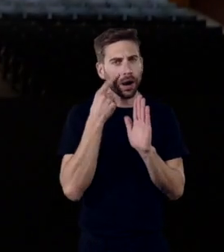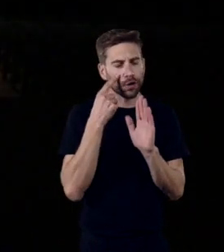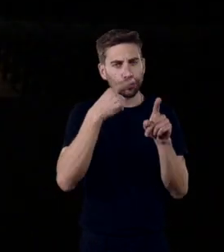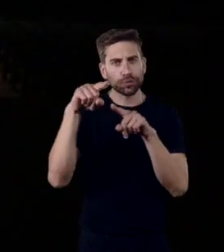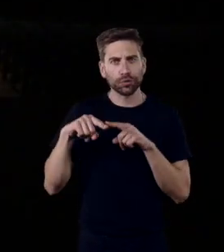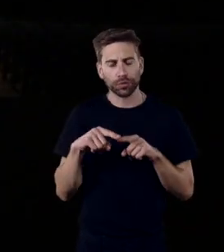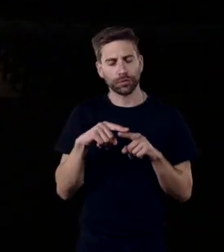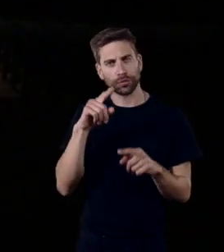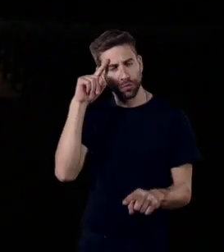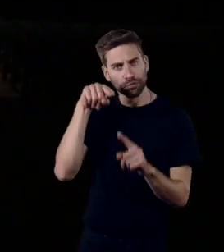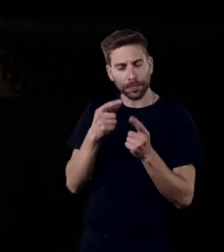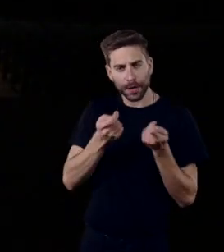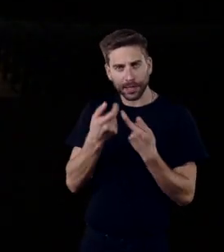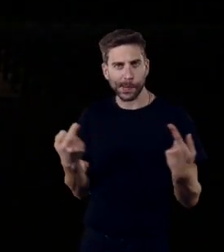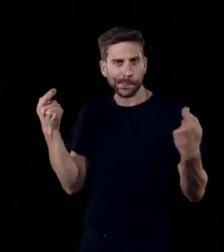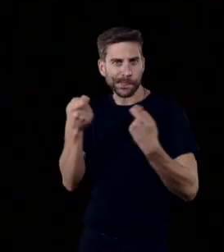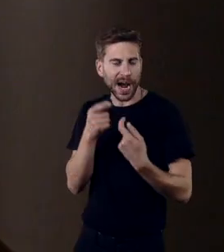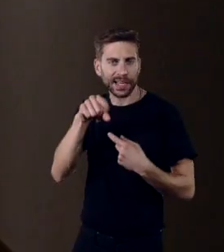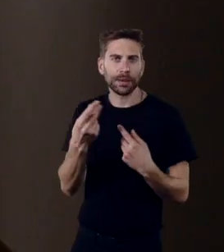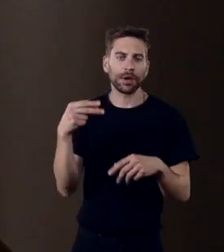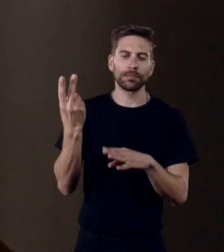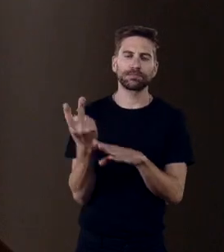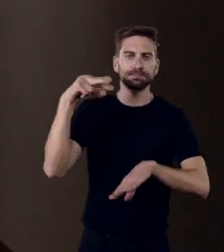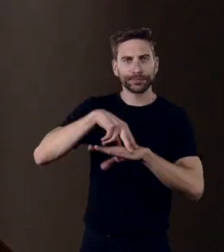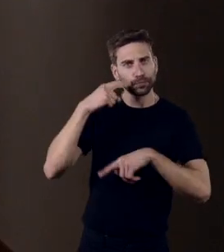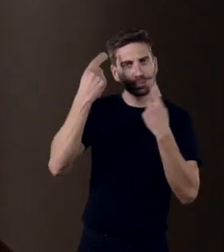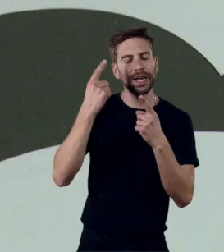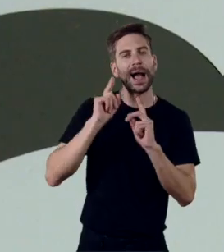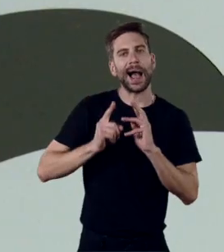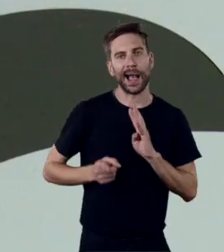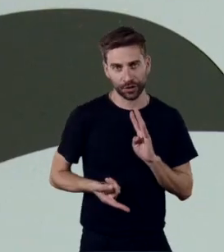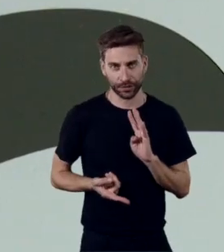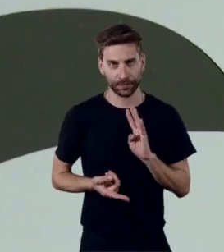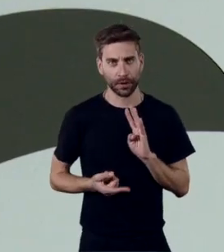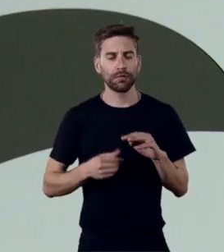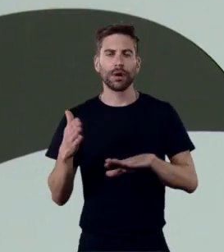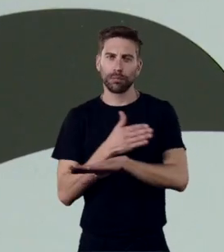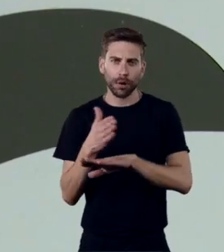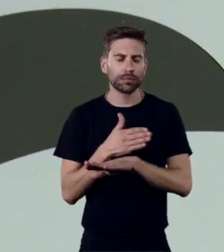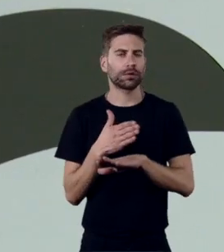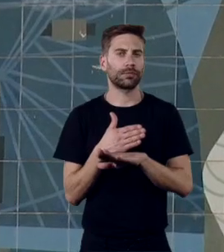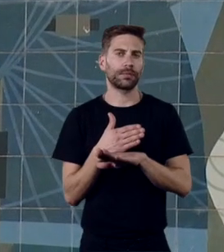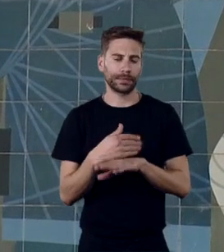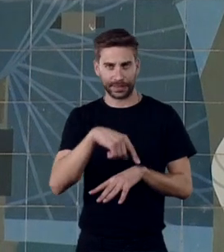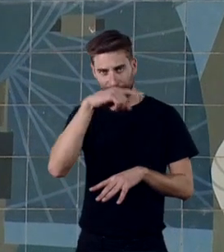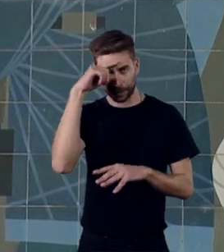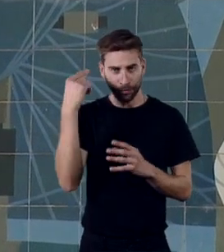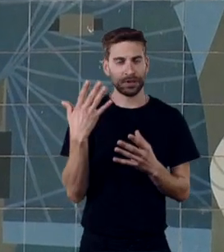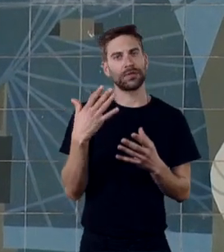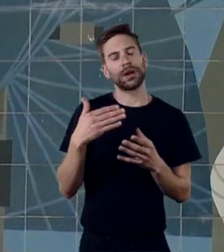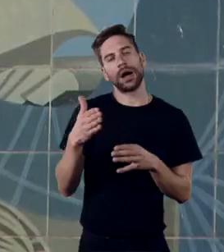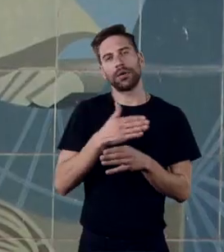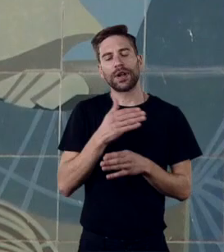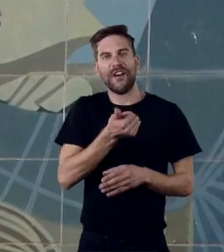espaços e dos eventos que aqui podiam acontecer. E, portanto, foi um período, na verdade, marcado por todas as tensões do tempo da ditadura,